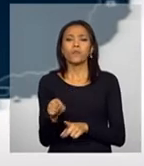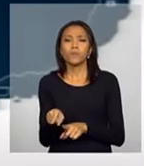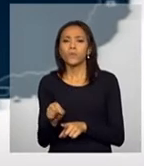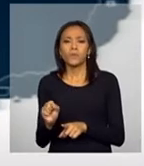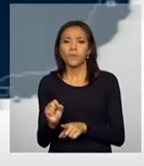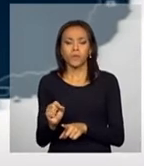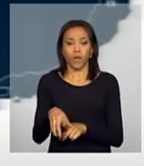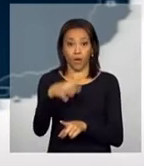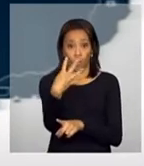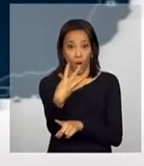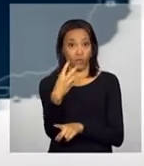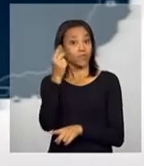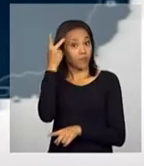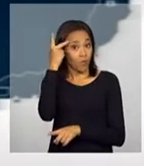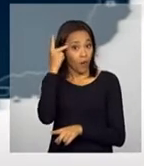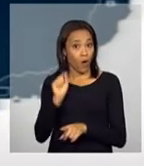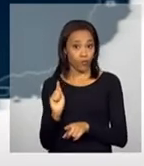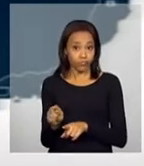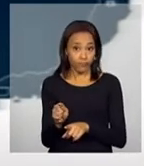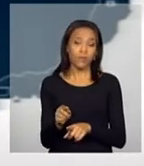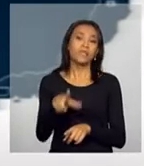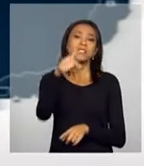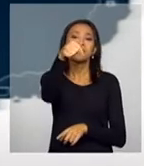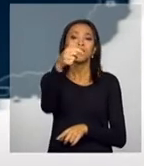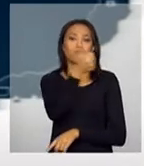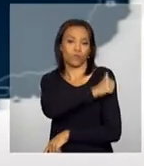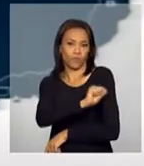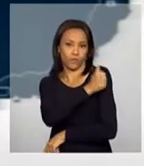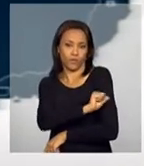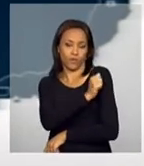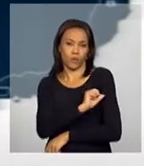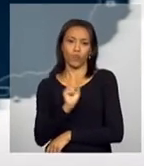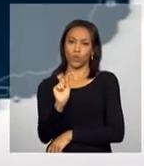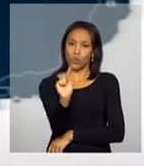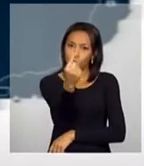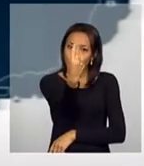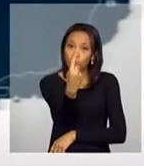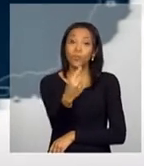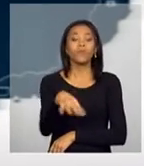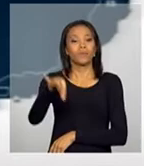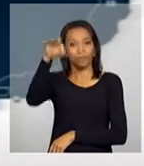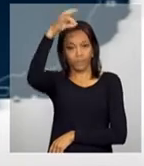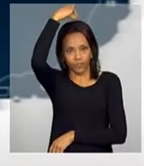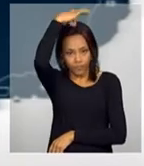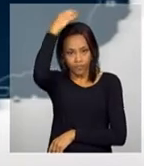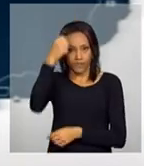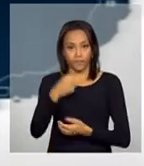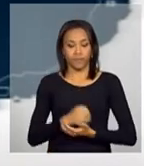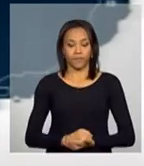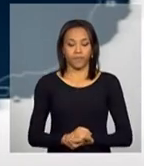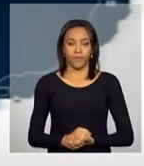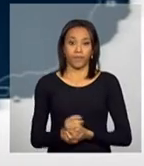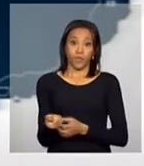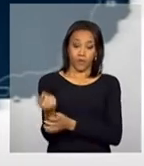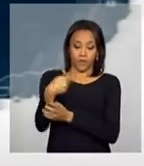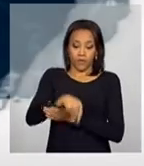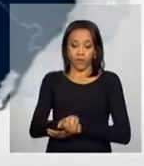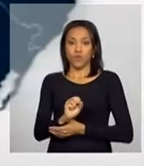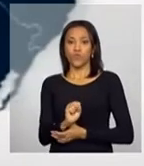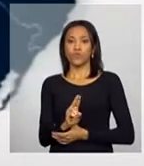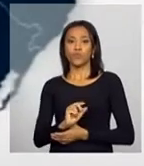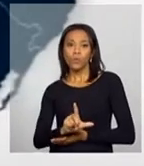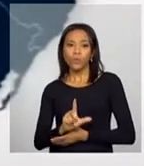4 em São Paulo, 7 no Rio de Janeiro e 1 no Espírito Santo. Na região Sul,